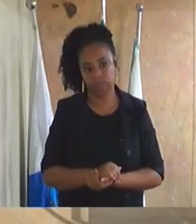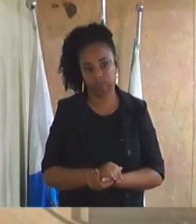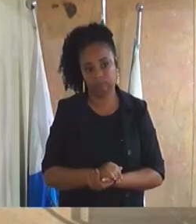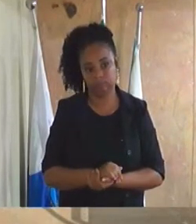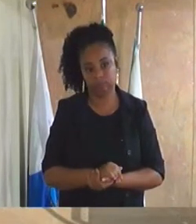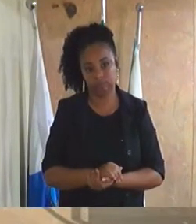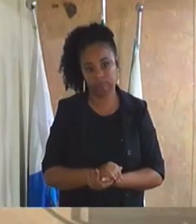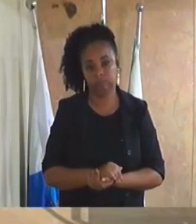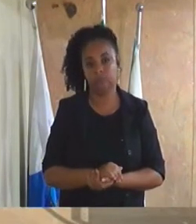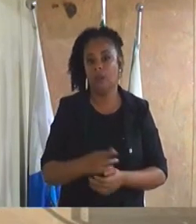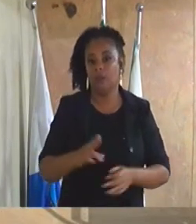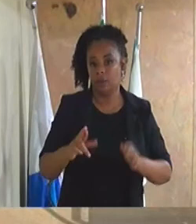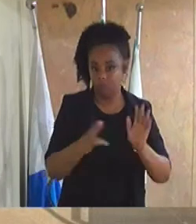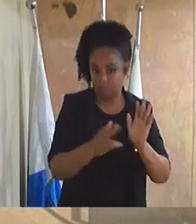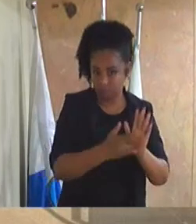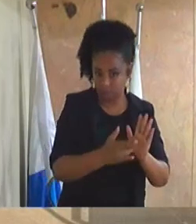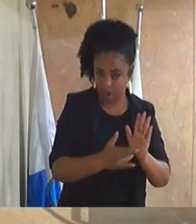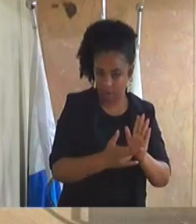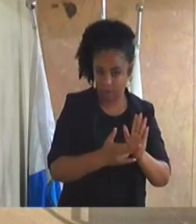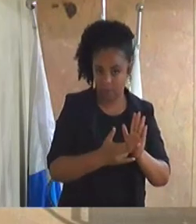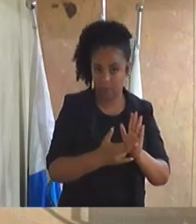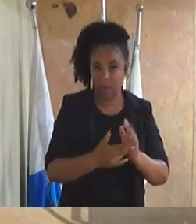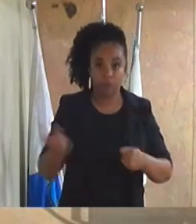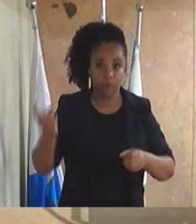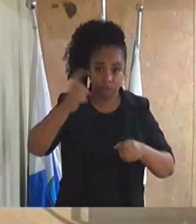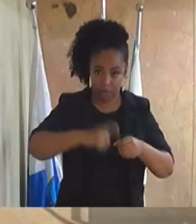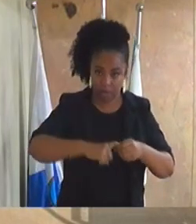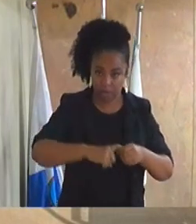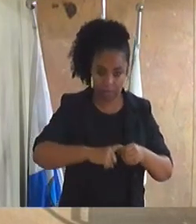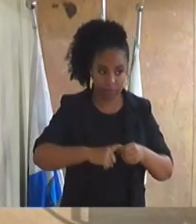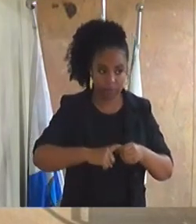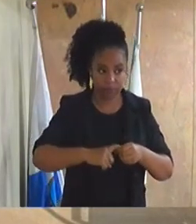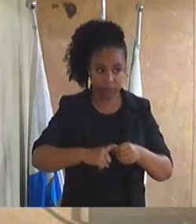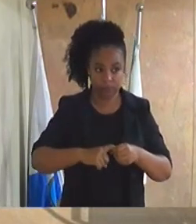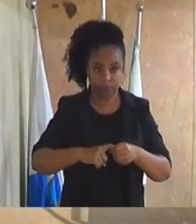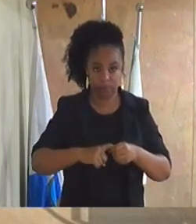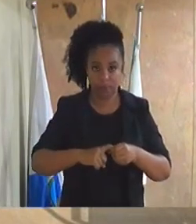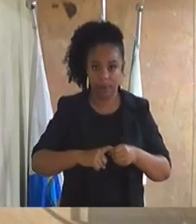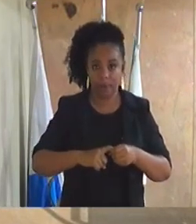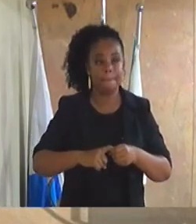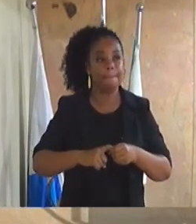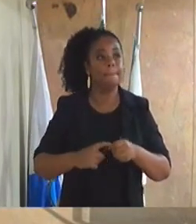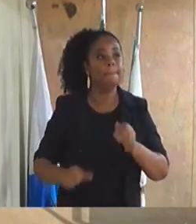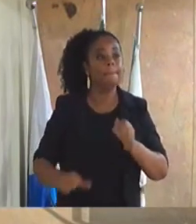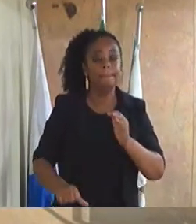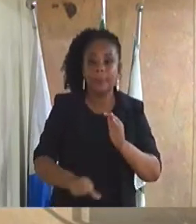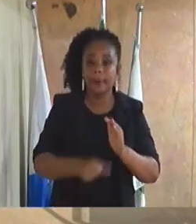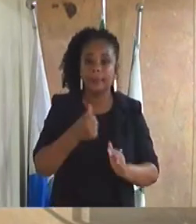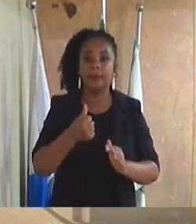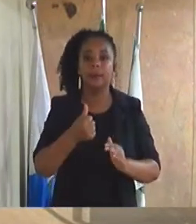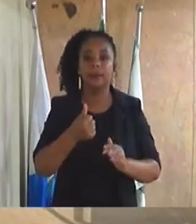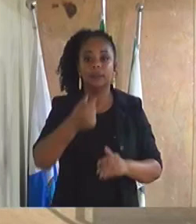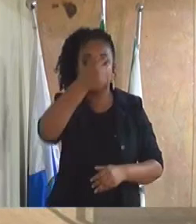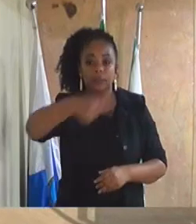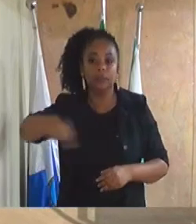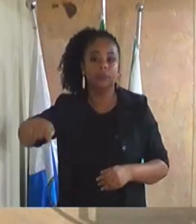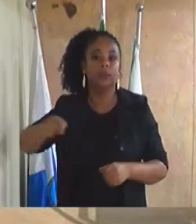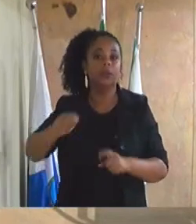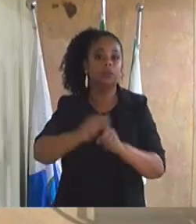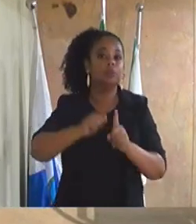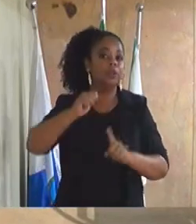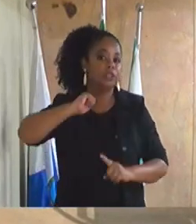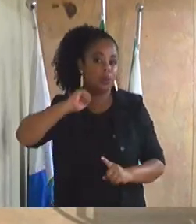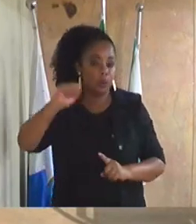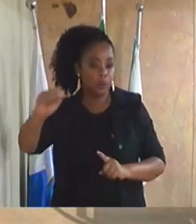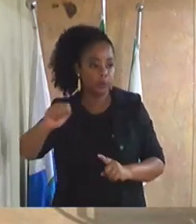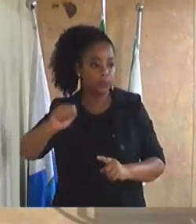regimental dessa casa e voltaremos na primeira semana do mês de agosto não havendo mais